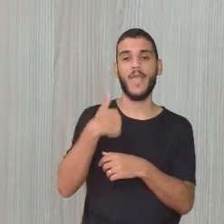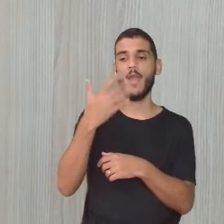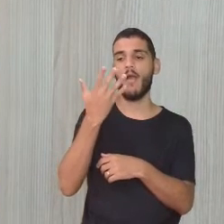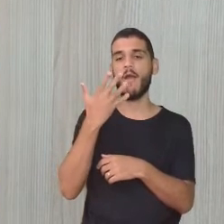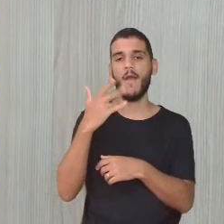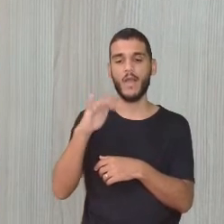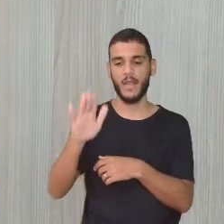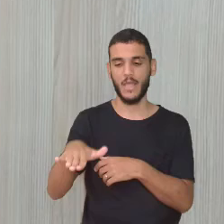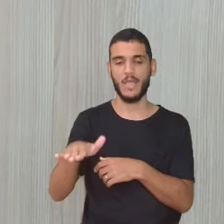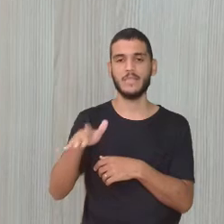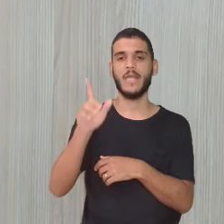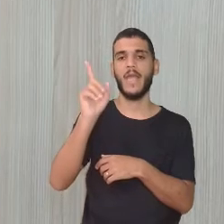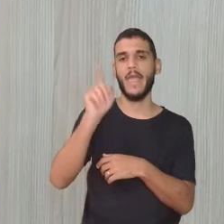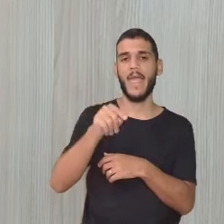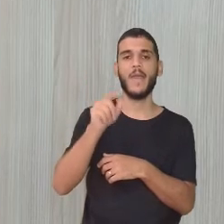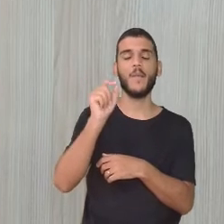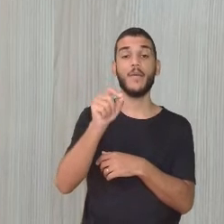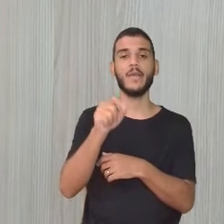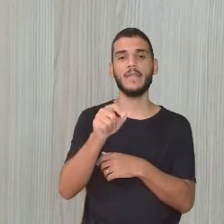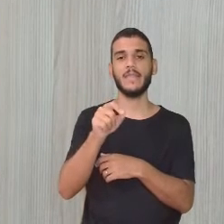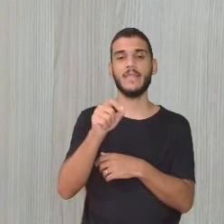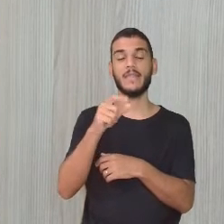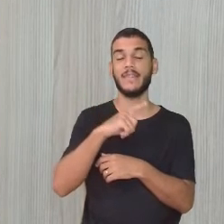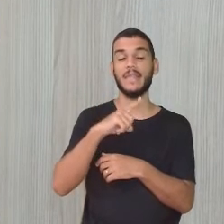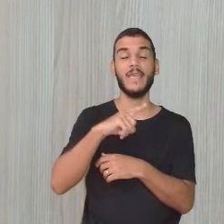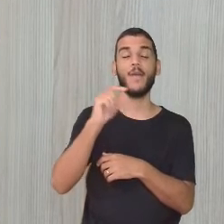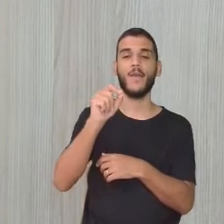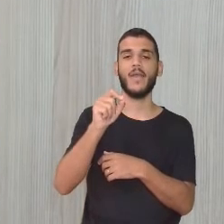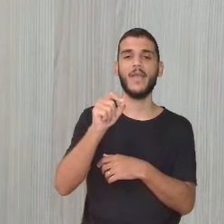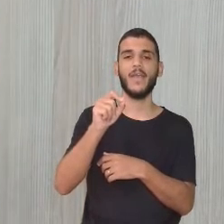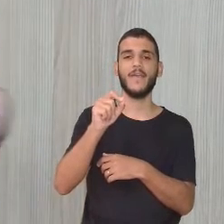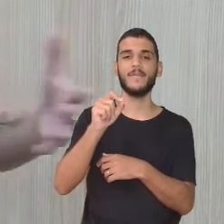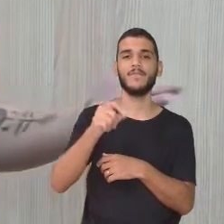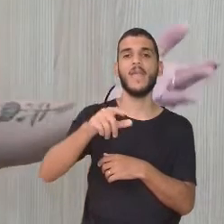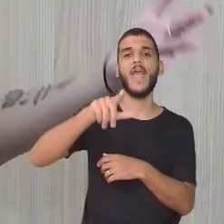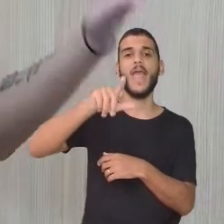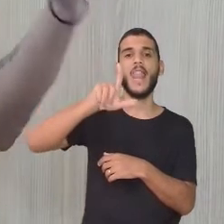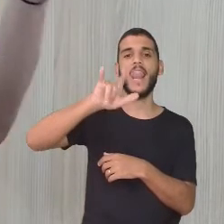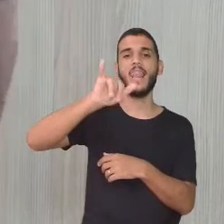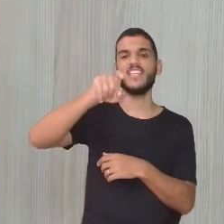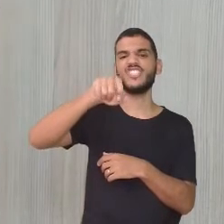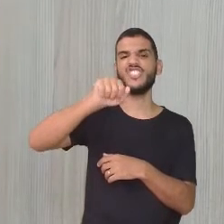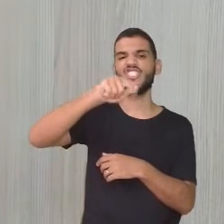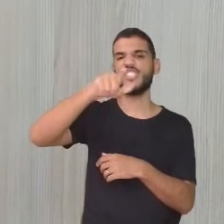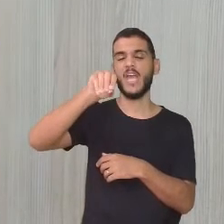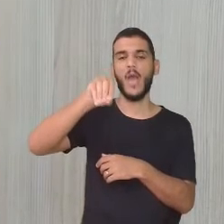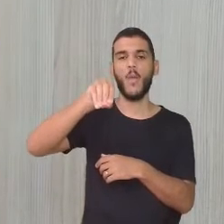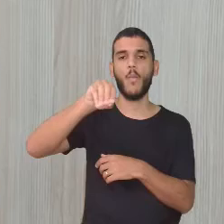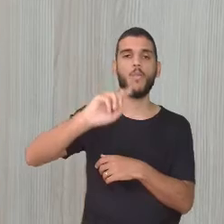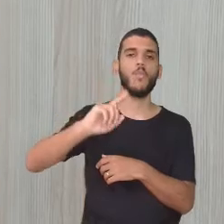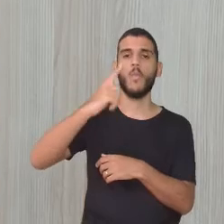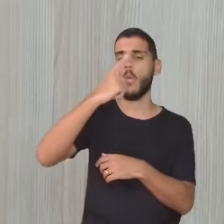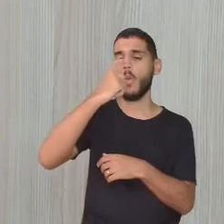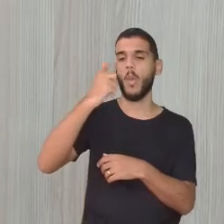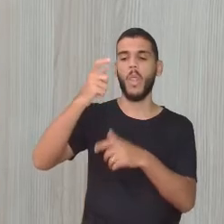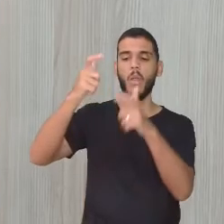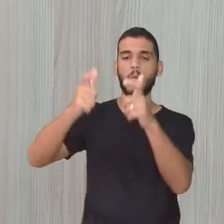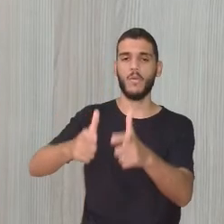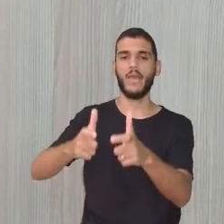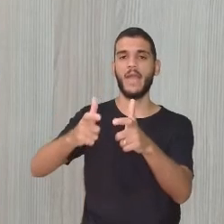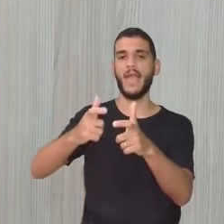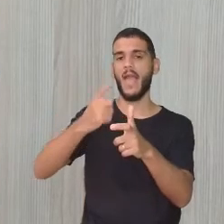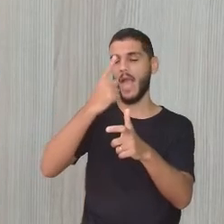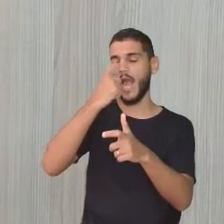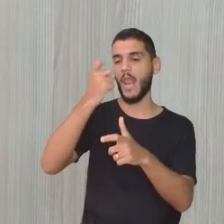em dia já é tinha muito essa prática de você colocar uma grande quantidade ali de lixo e depois queimar.